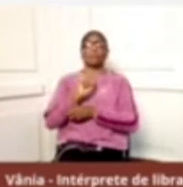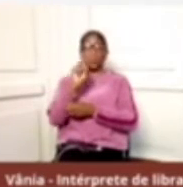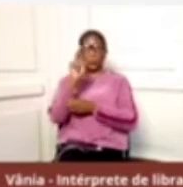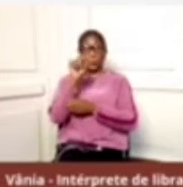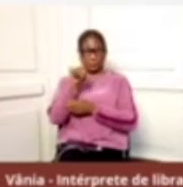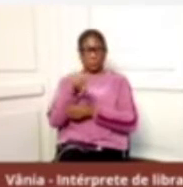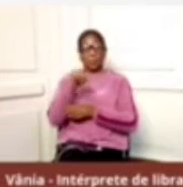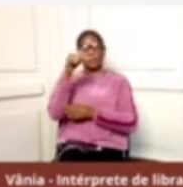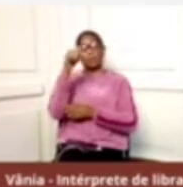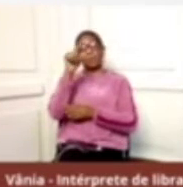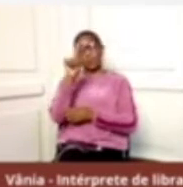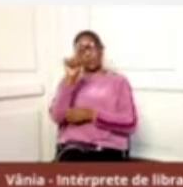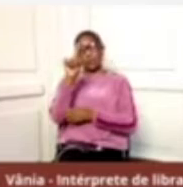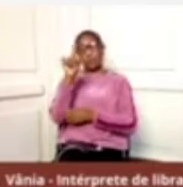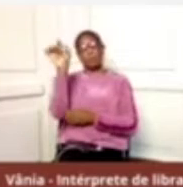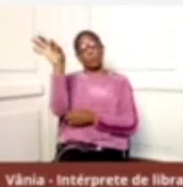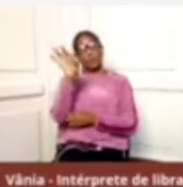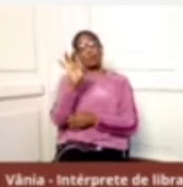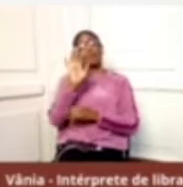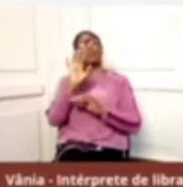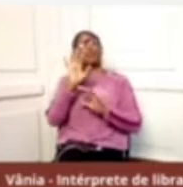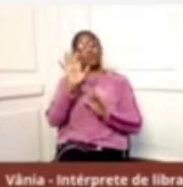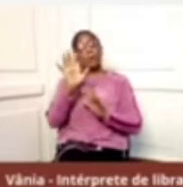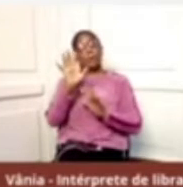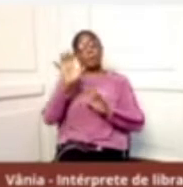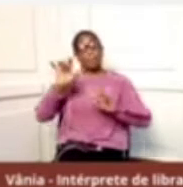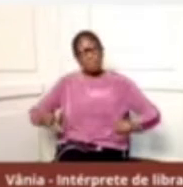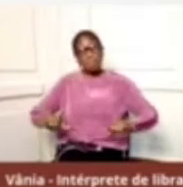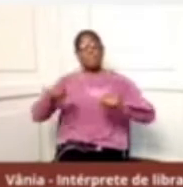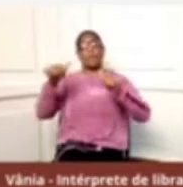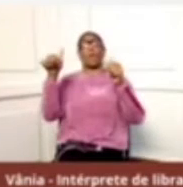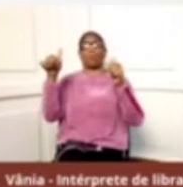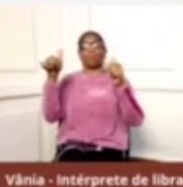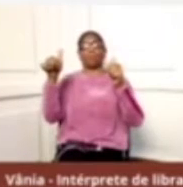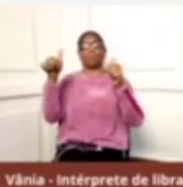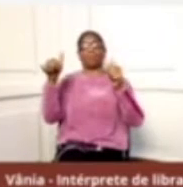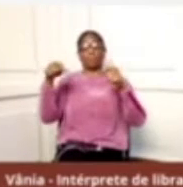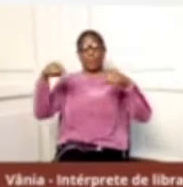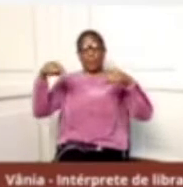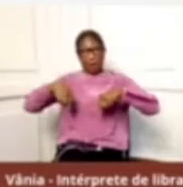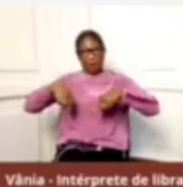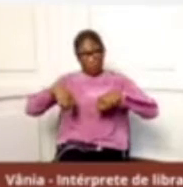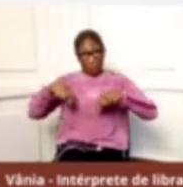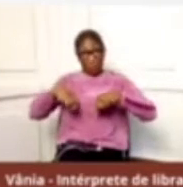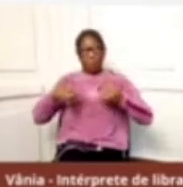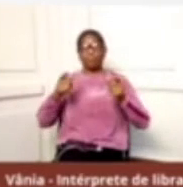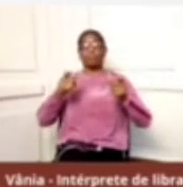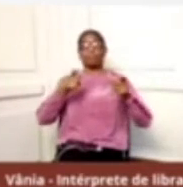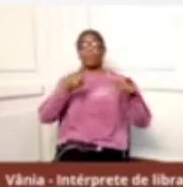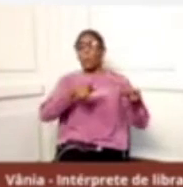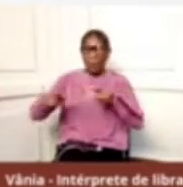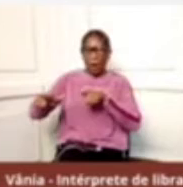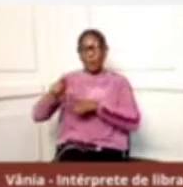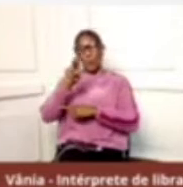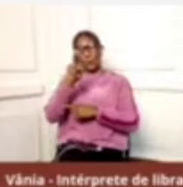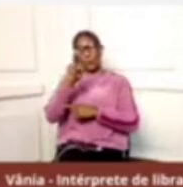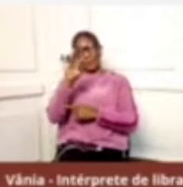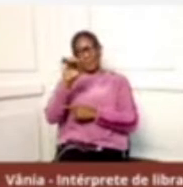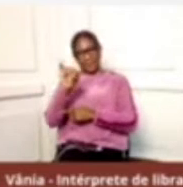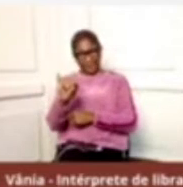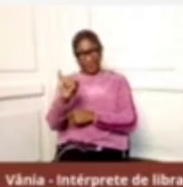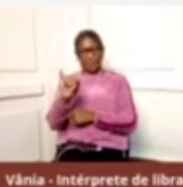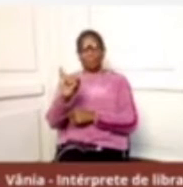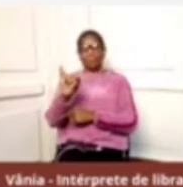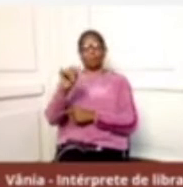71% já se recuperaram. E nesse momento a taxa de ocupação das nossas UTIs no estado